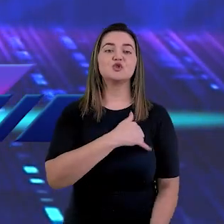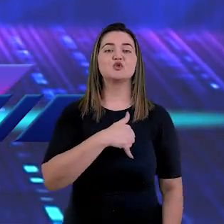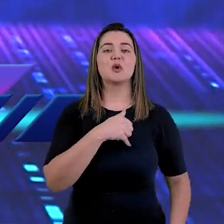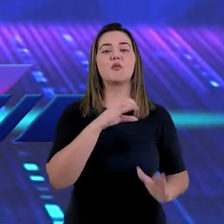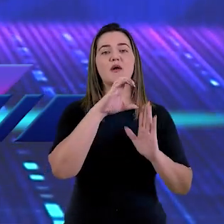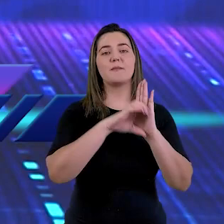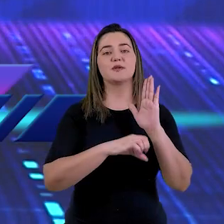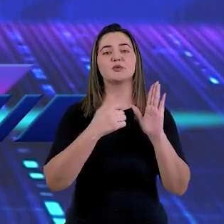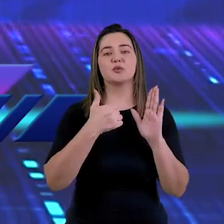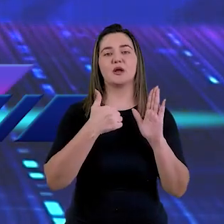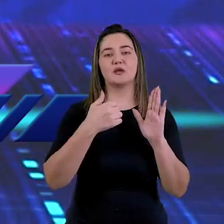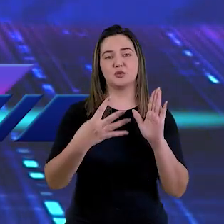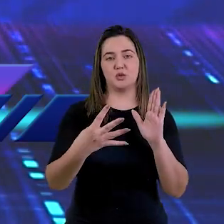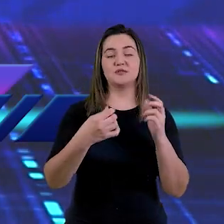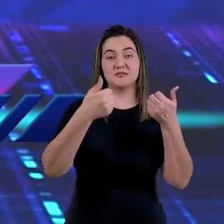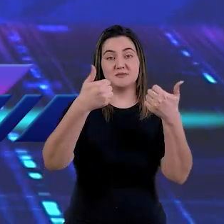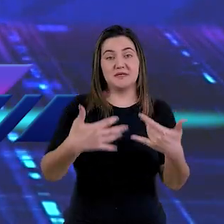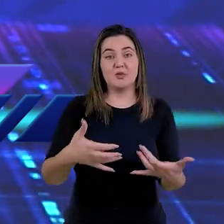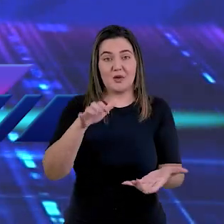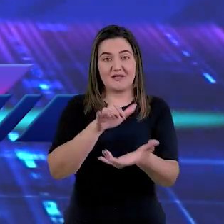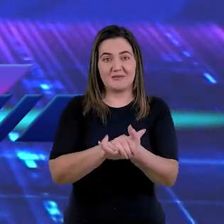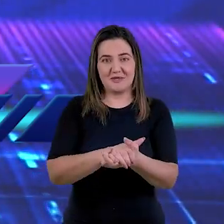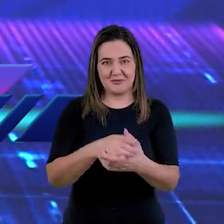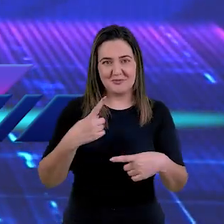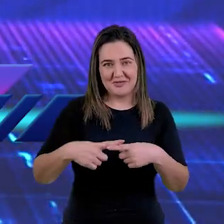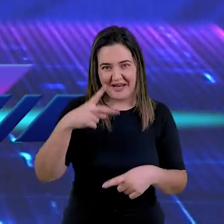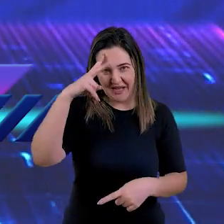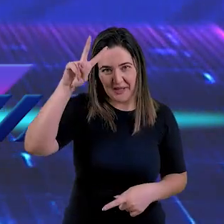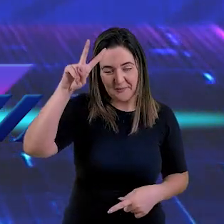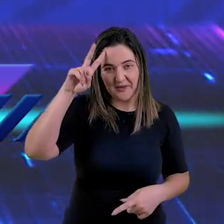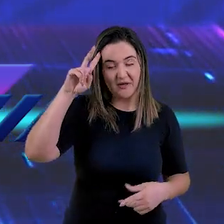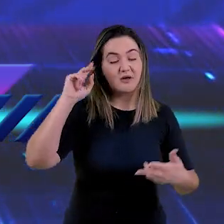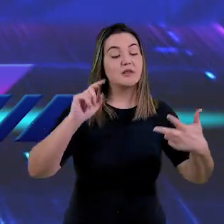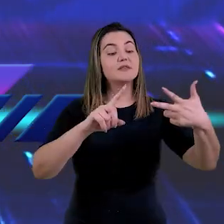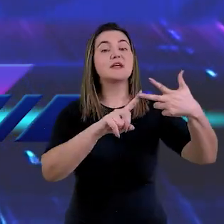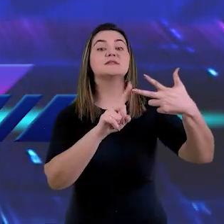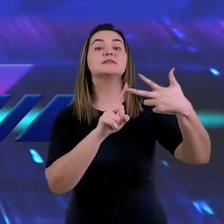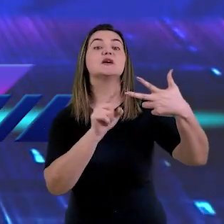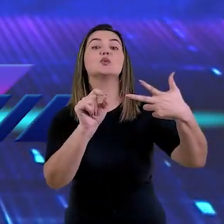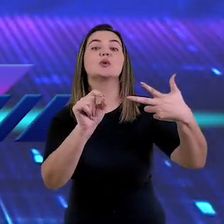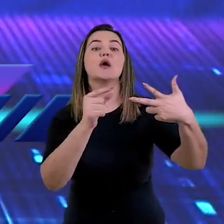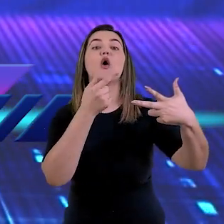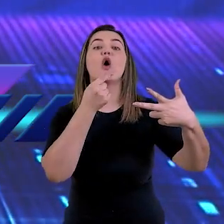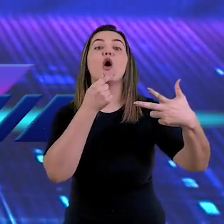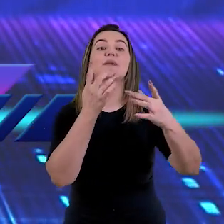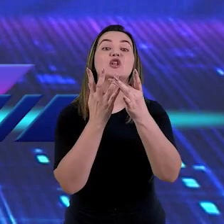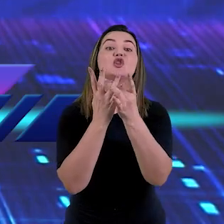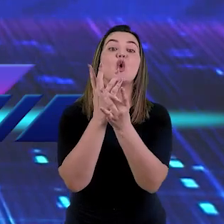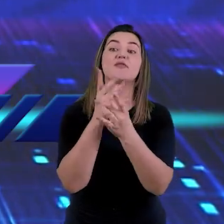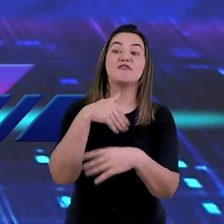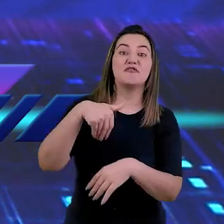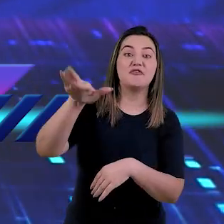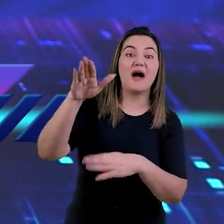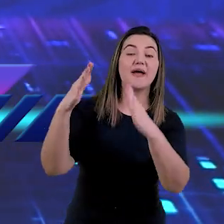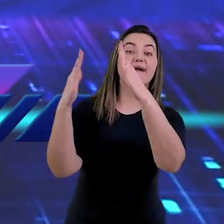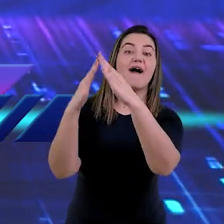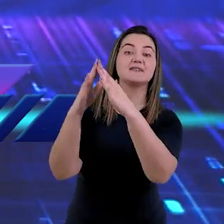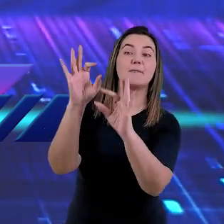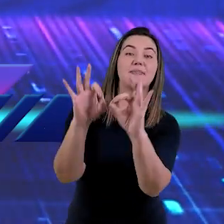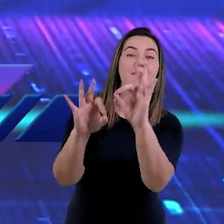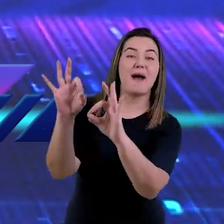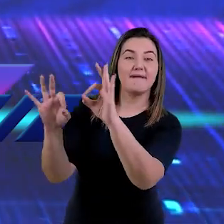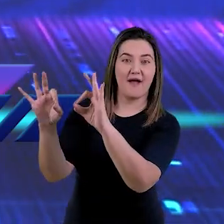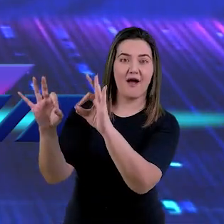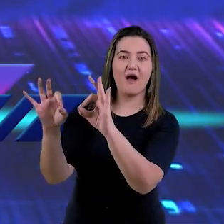em João 14 dizendo do casamento, porque lembre-se, nesta etapa aqui, o noivo é o que prepara a